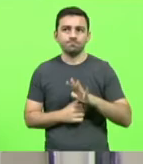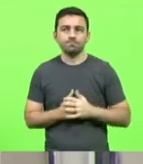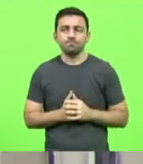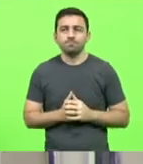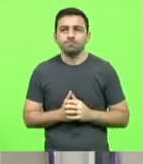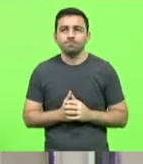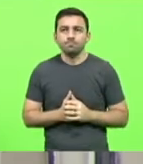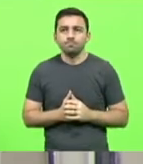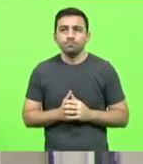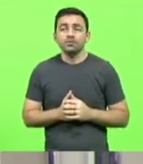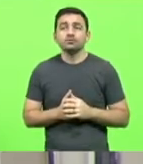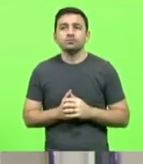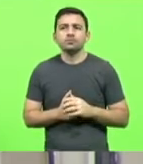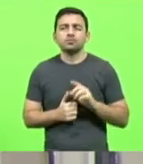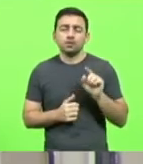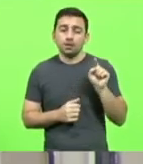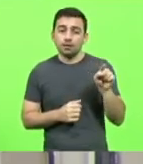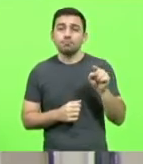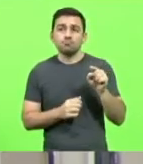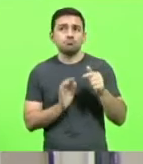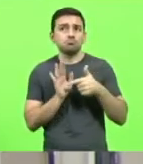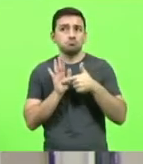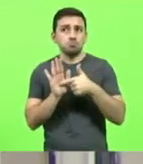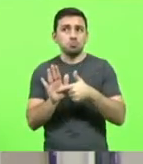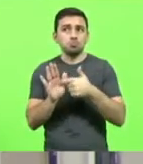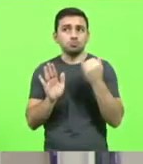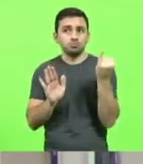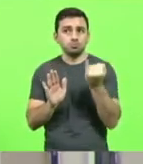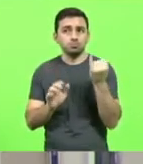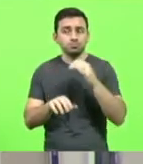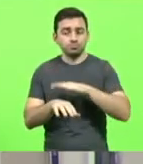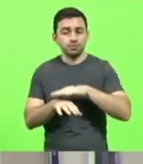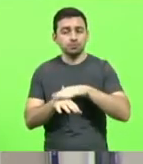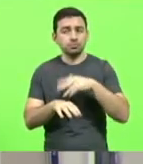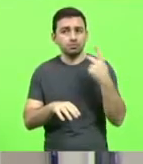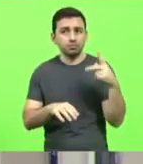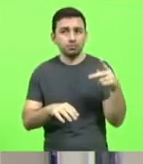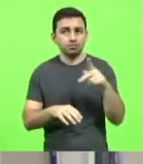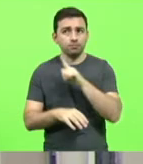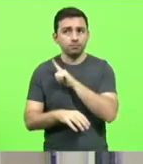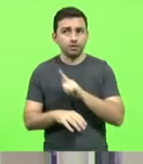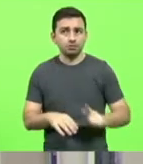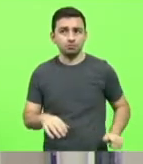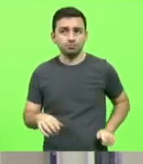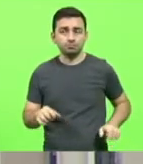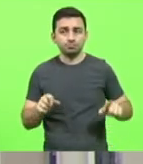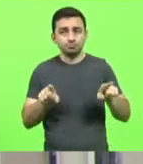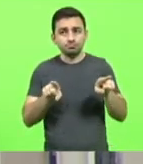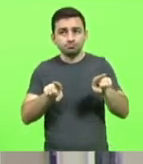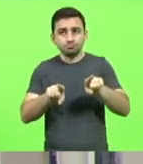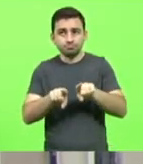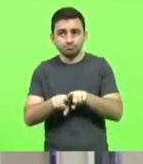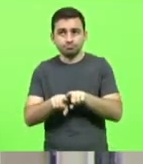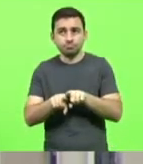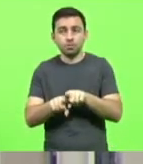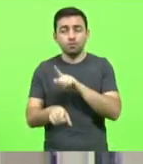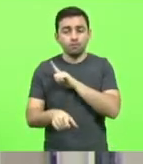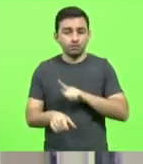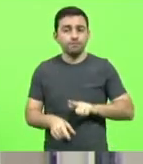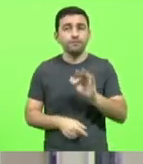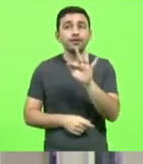demonstra um gesto importante de parceria entre o governo do Estado e o governo federal.